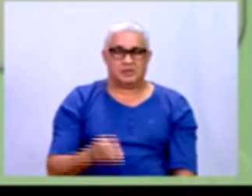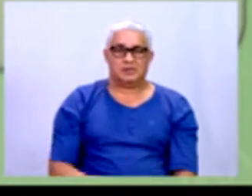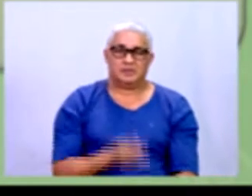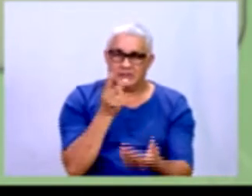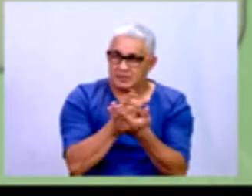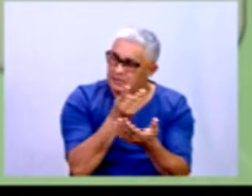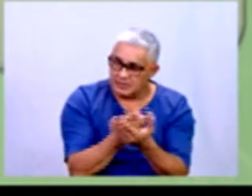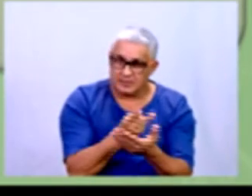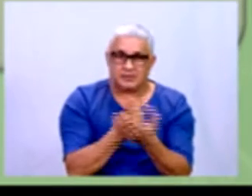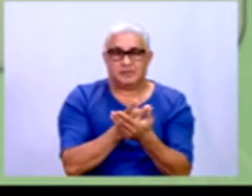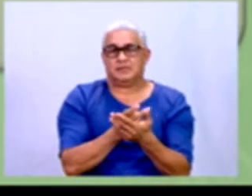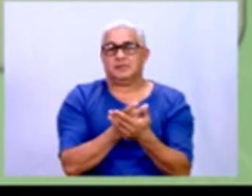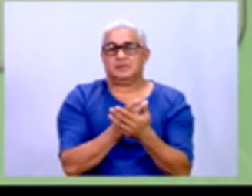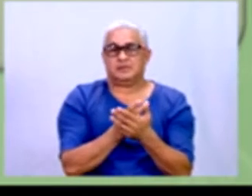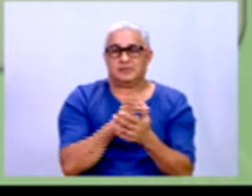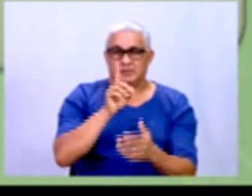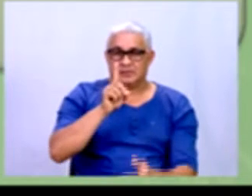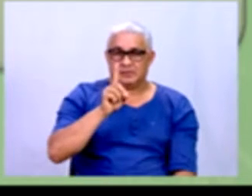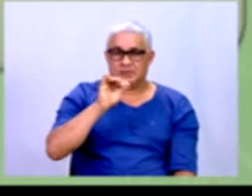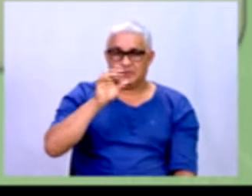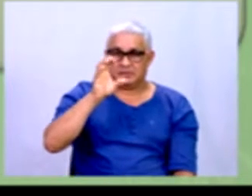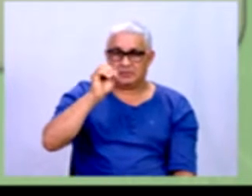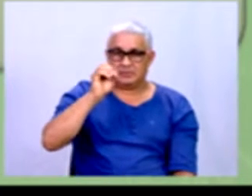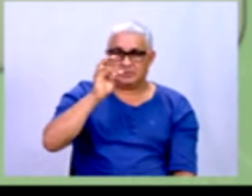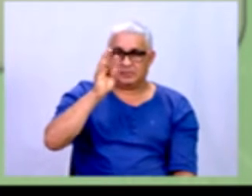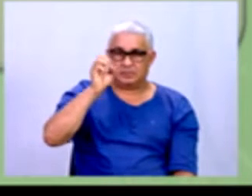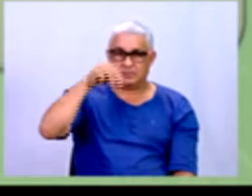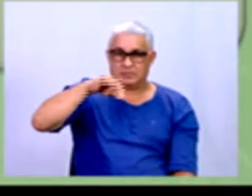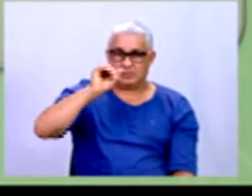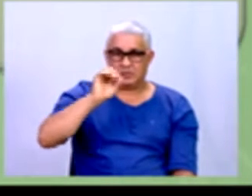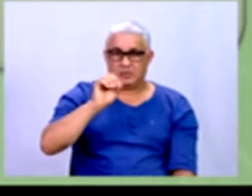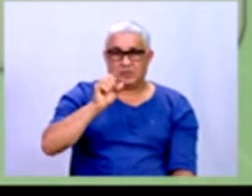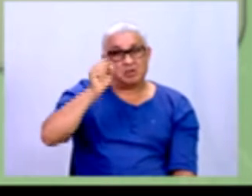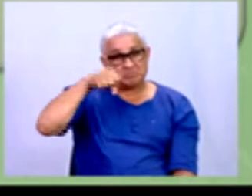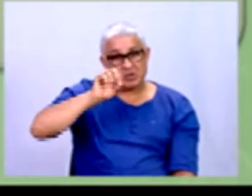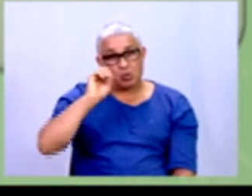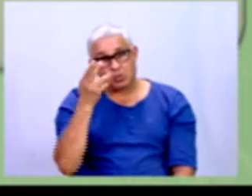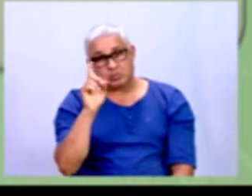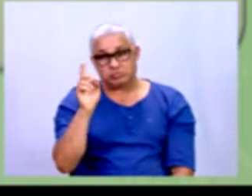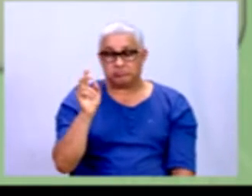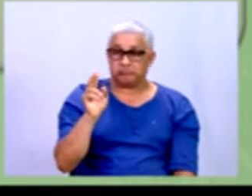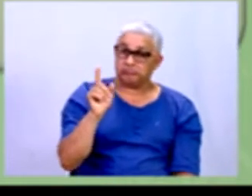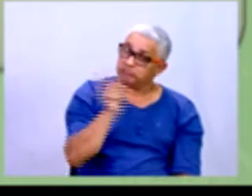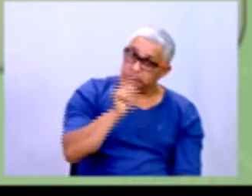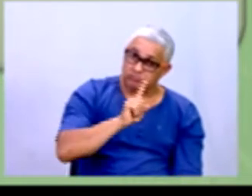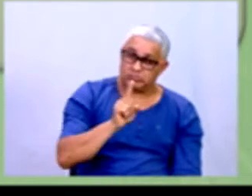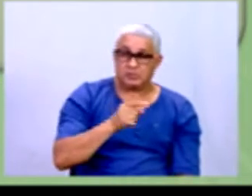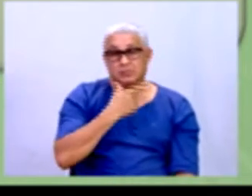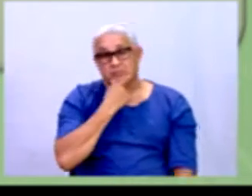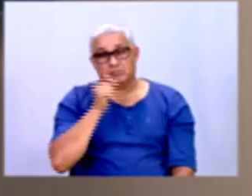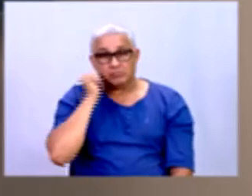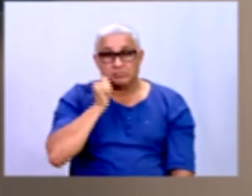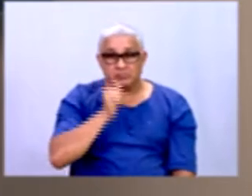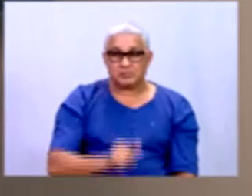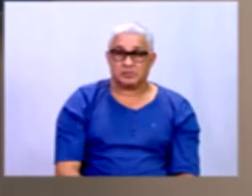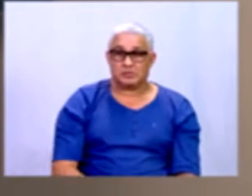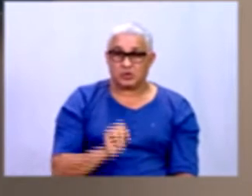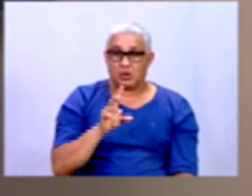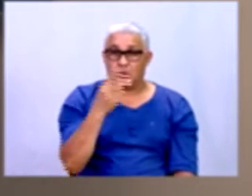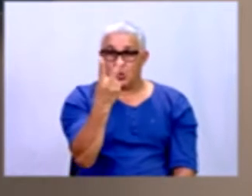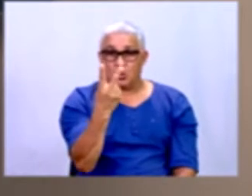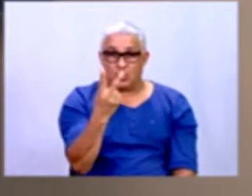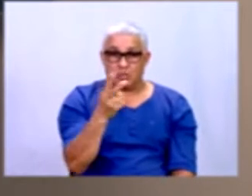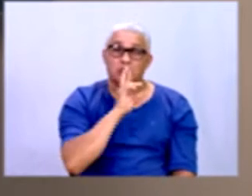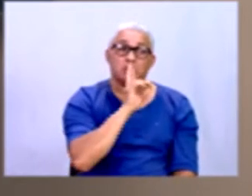em nível dicotômico, como, por exemplo, sim ou não, masculino ou feminino. Deixando claro, o dicotômico é aquele que só pode ter dois